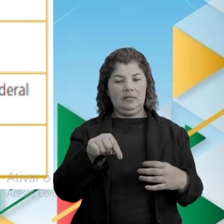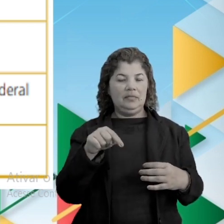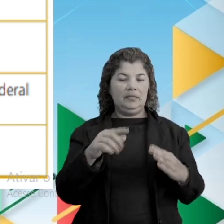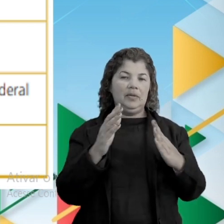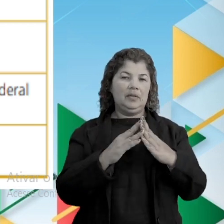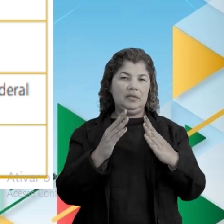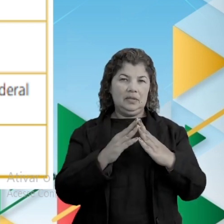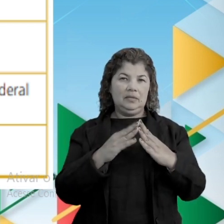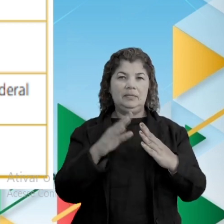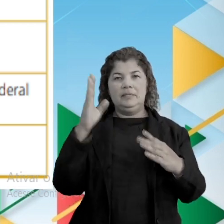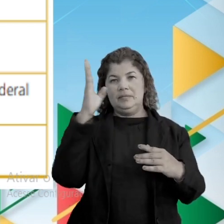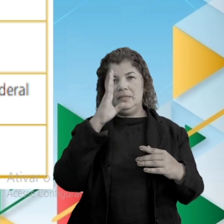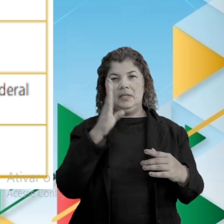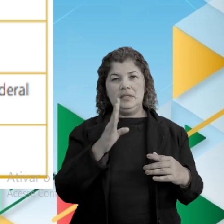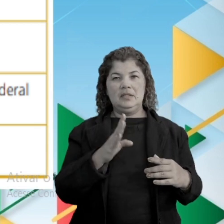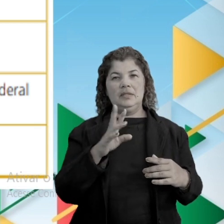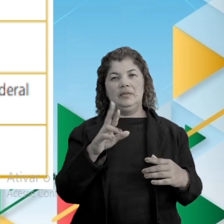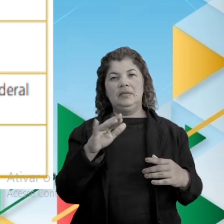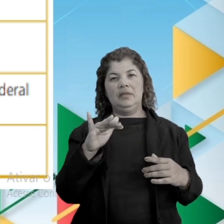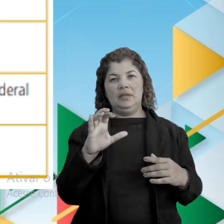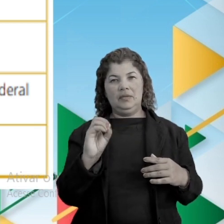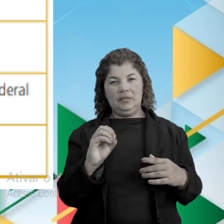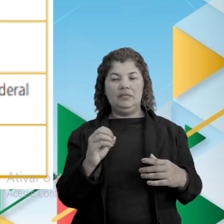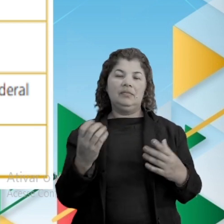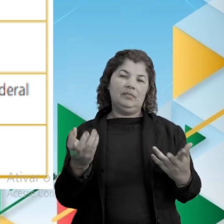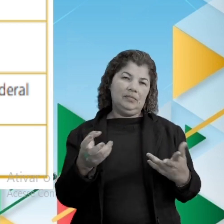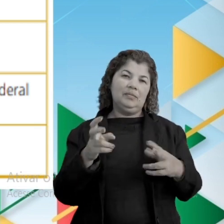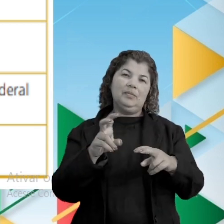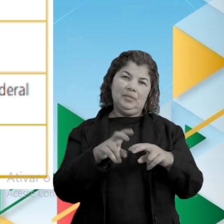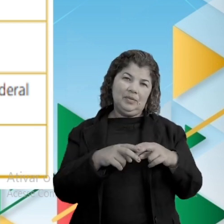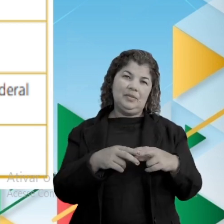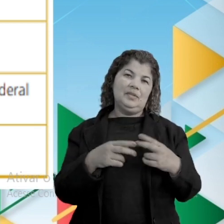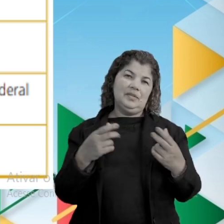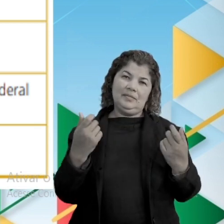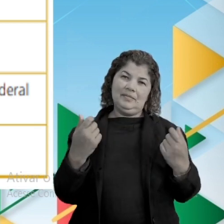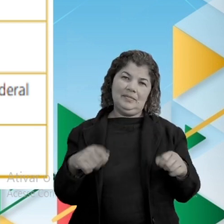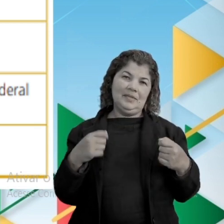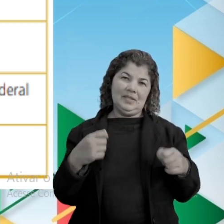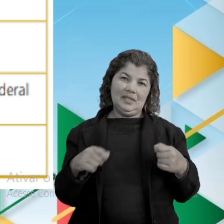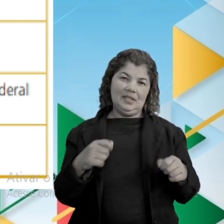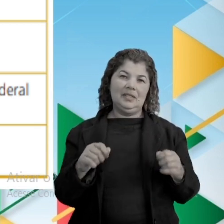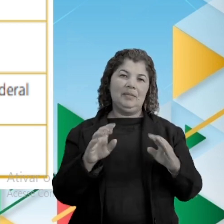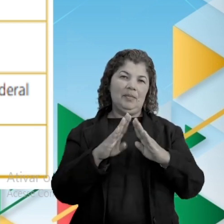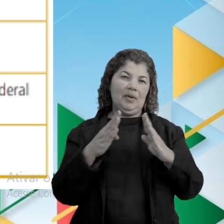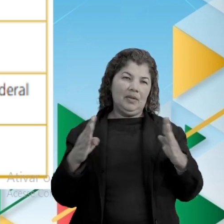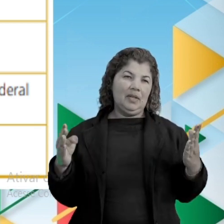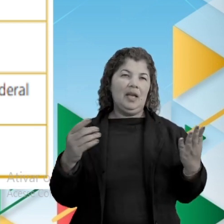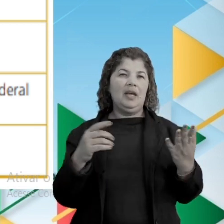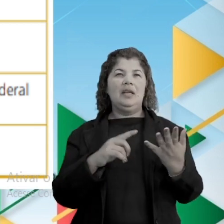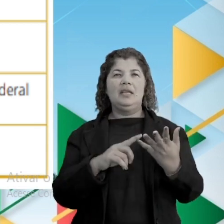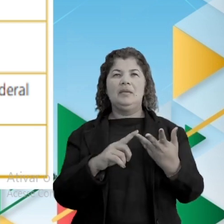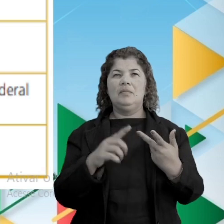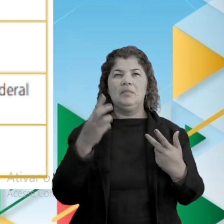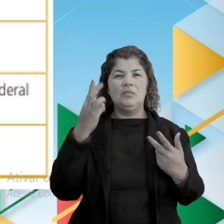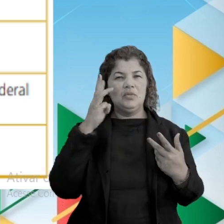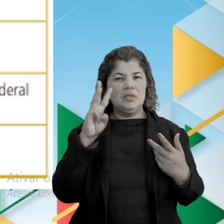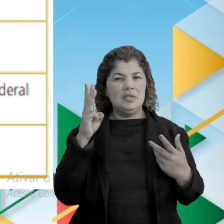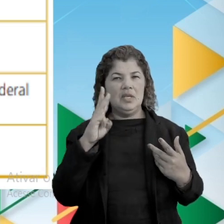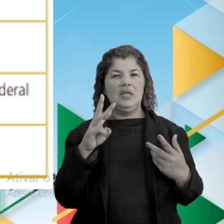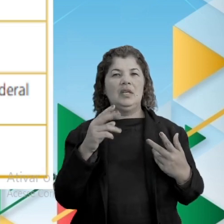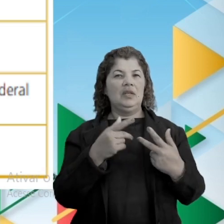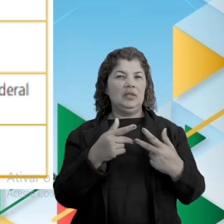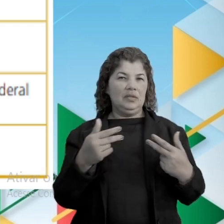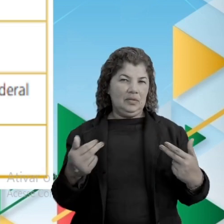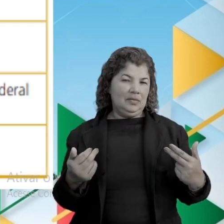agora no Brasil, no Rio de Janeiro. Então, a gente tinha que ter um banco, tinha que ter uma biblioteca, tinha que ter museus, né? Isso,